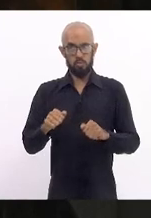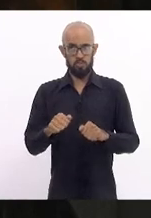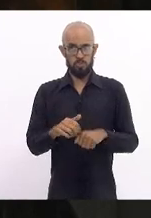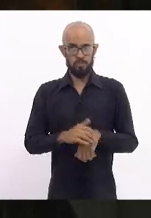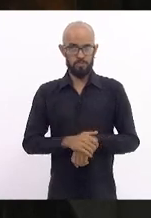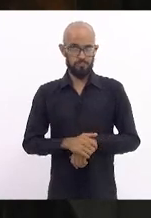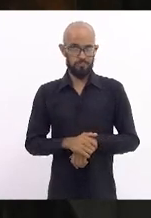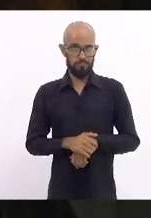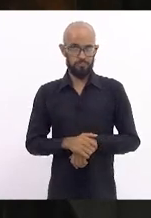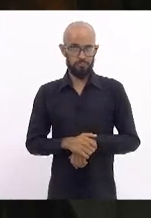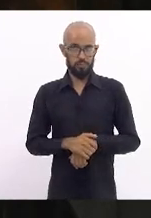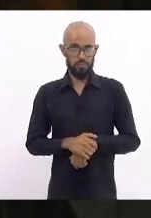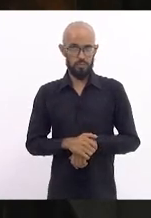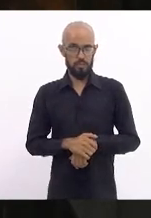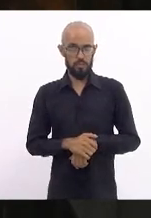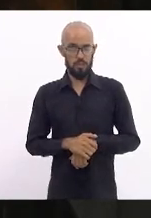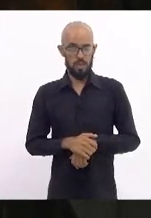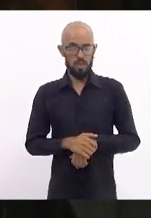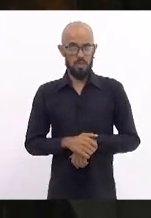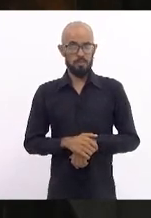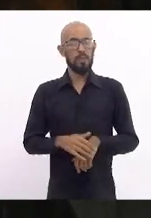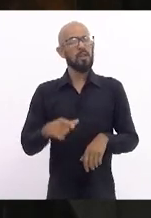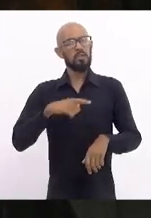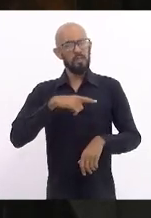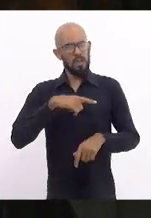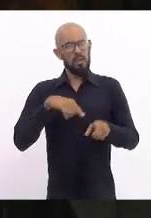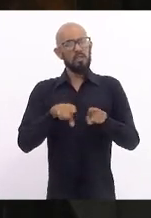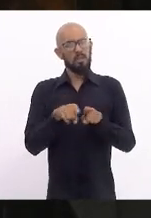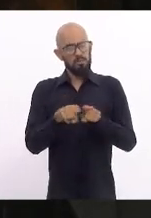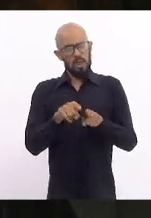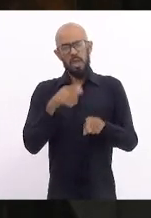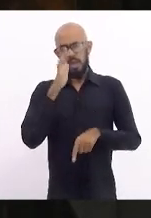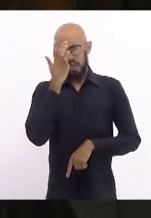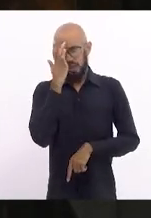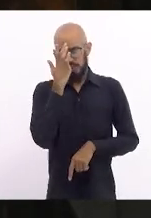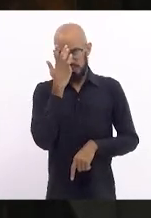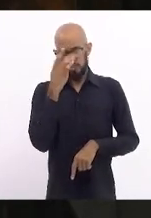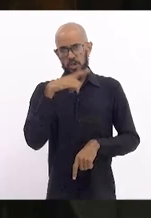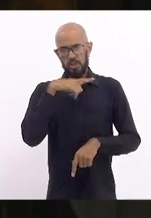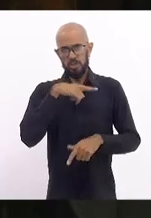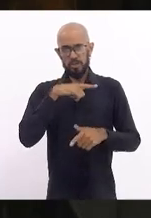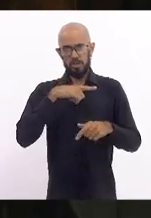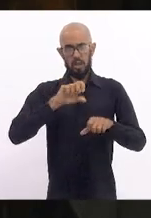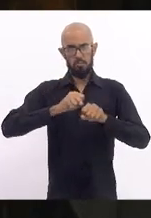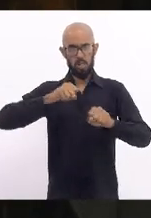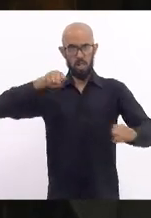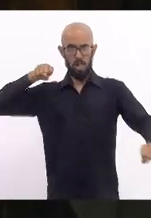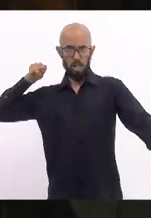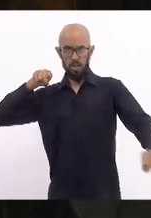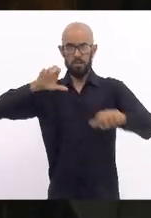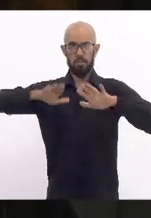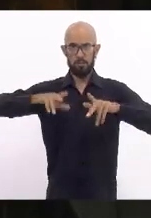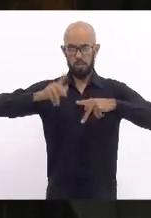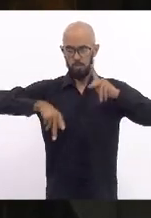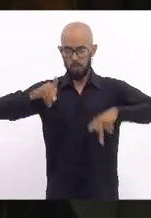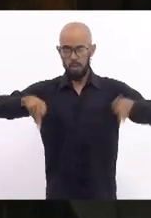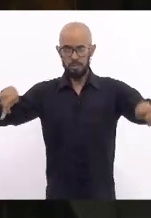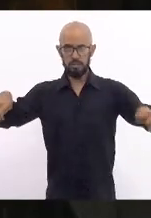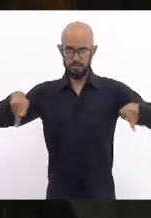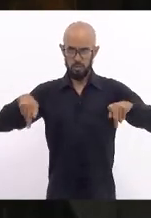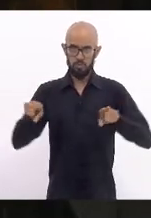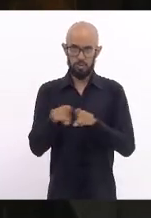Claro que ainda não estou medindo aí, a Índia, que também tem uma dimensão brutal, mas tem uma população também gigantesca.